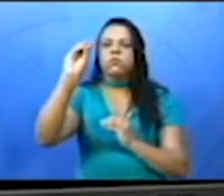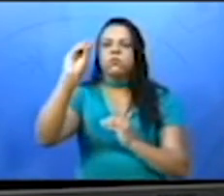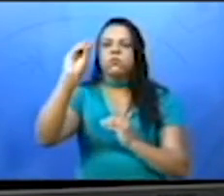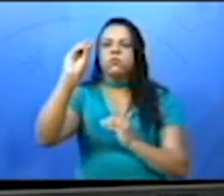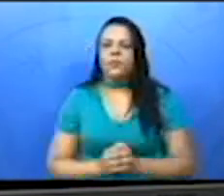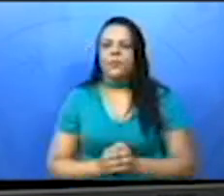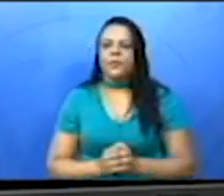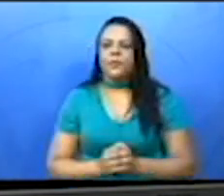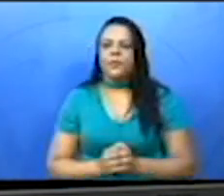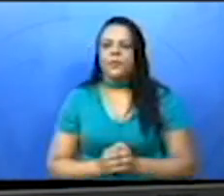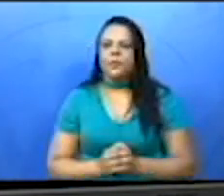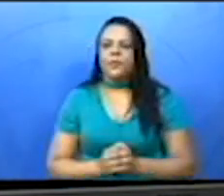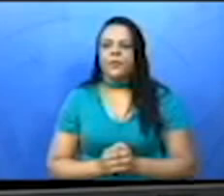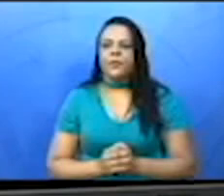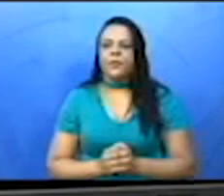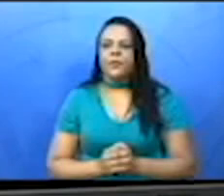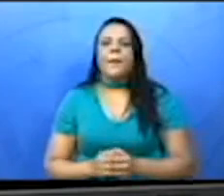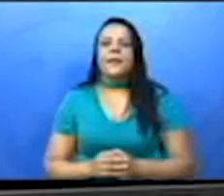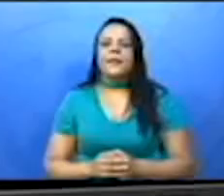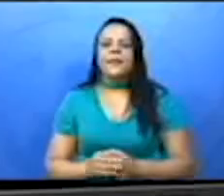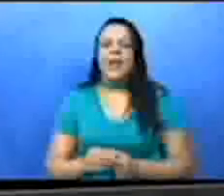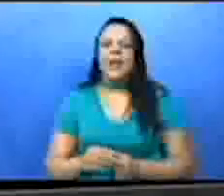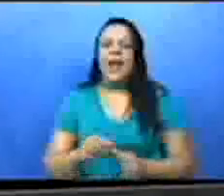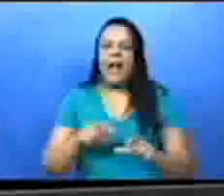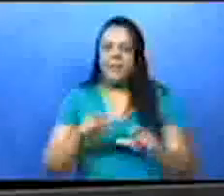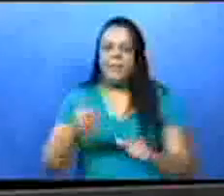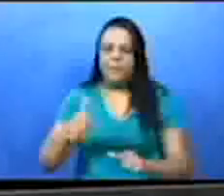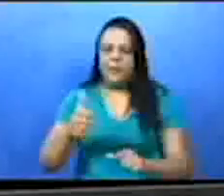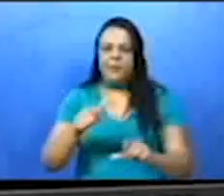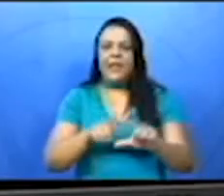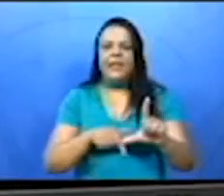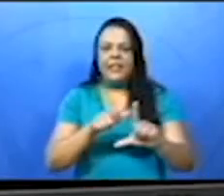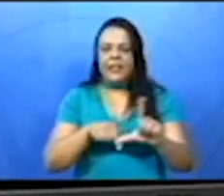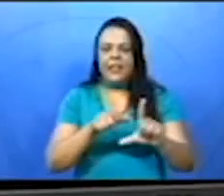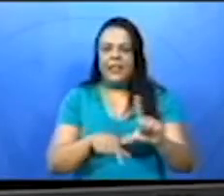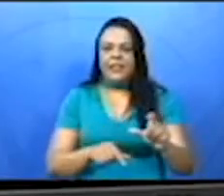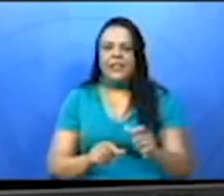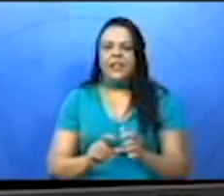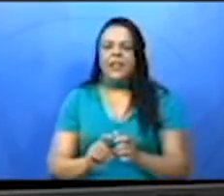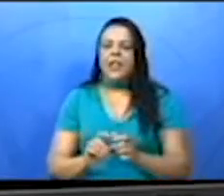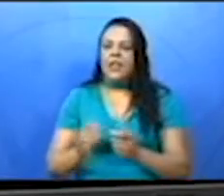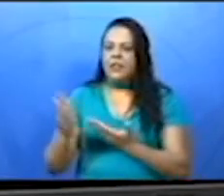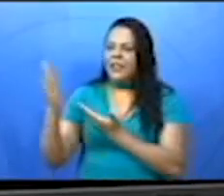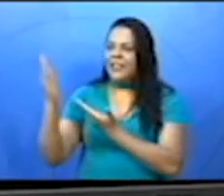deixamos em destaque a primeira letra. É só você continuar.